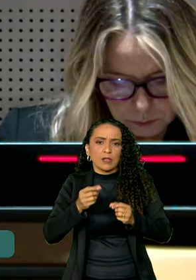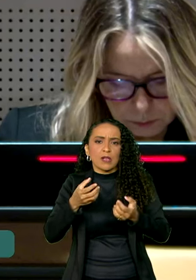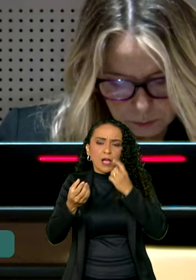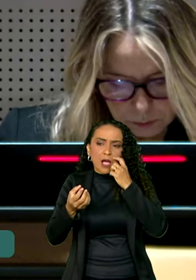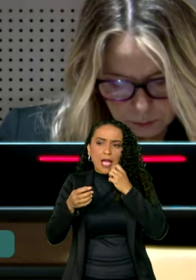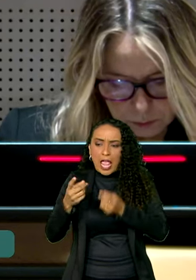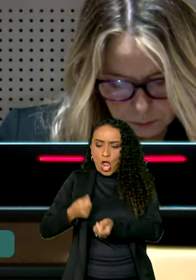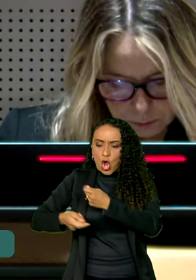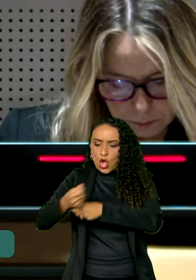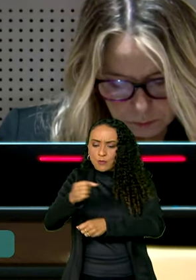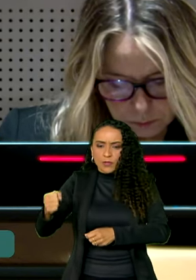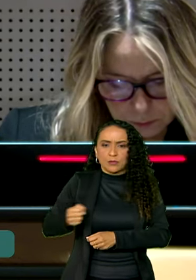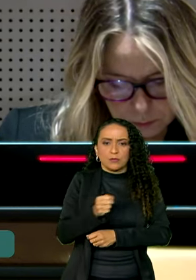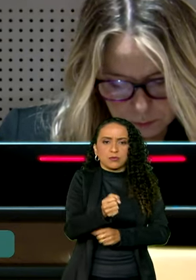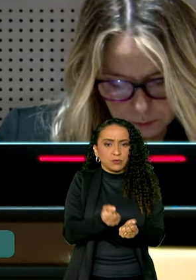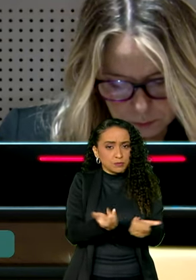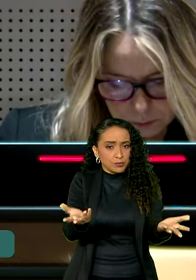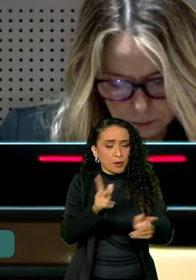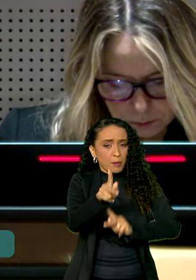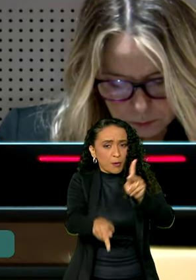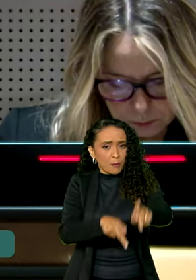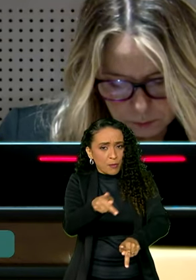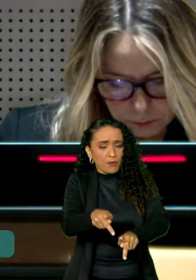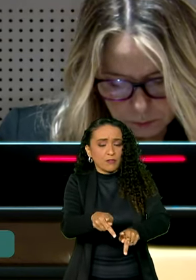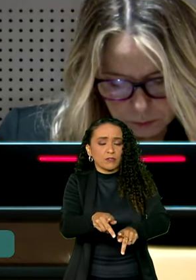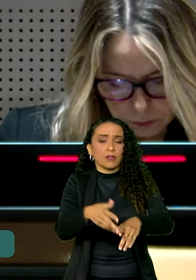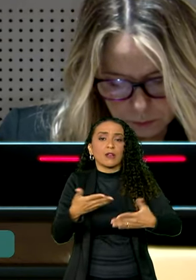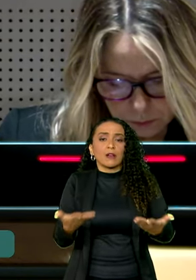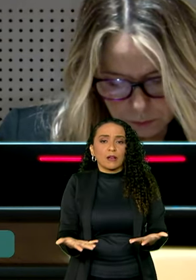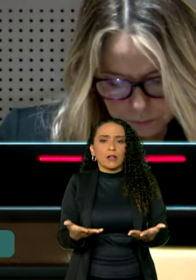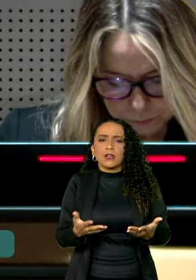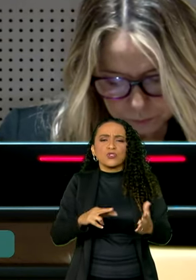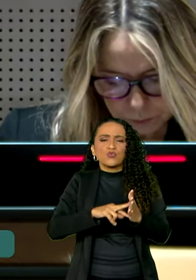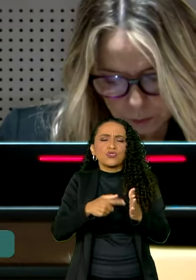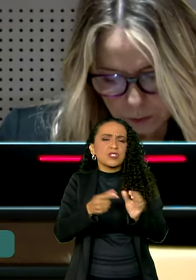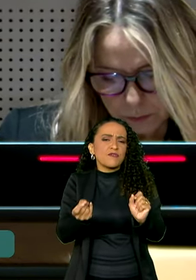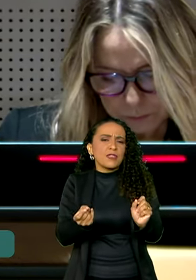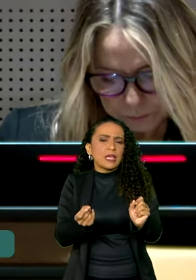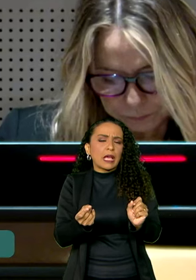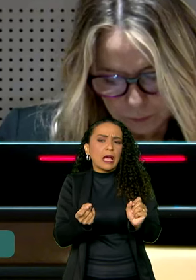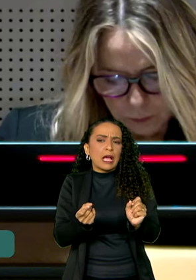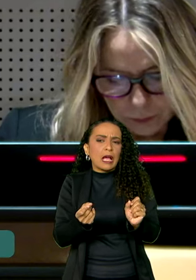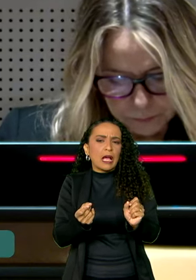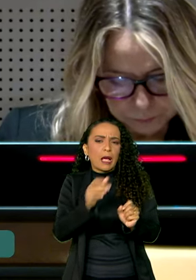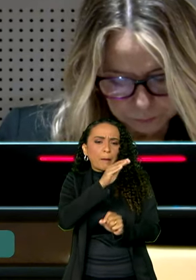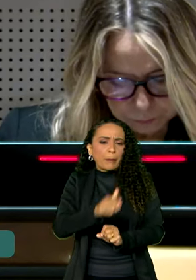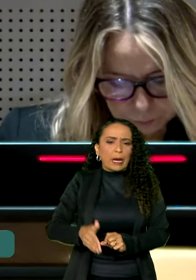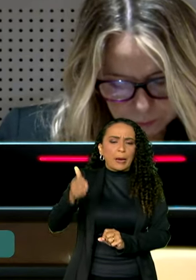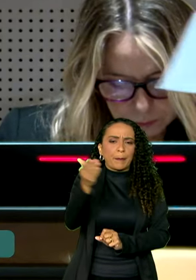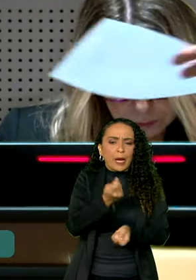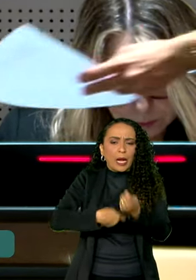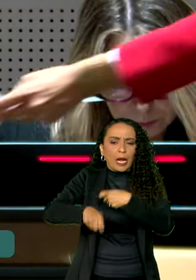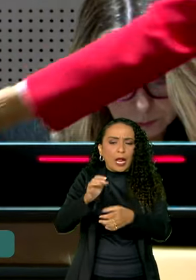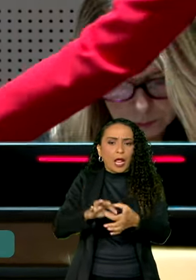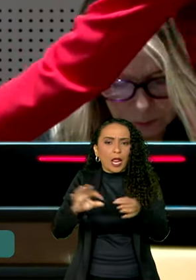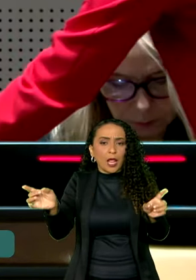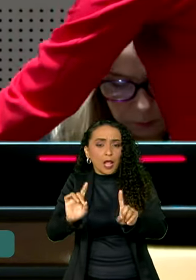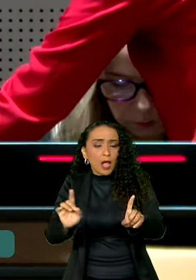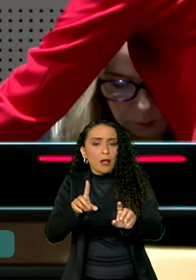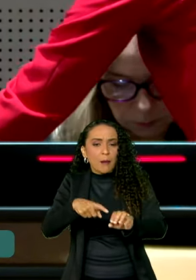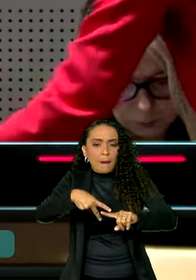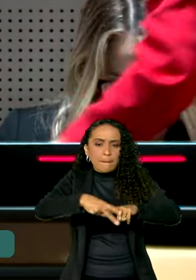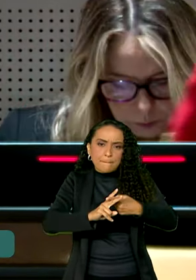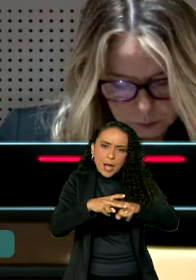economia ao serviço do povo. Isso não significa acabar com o livre mercado, mas sim